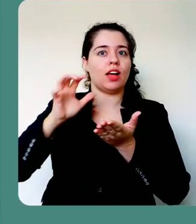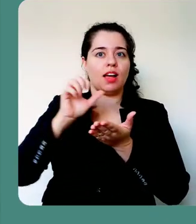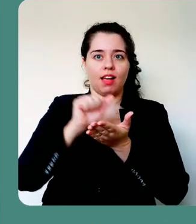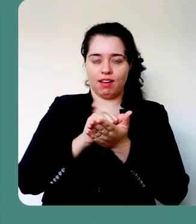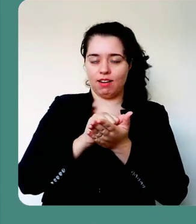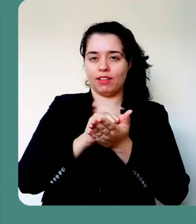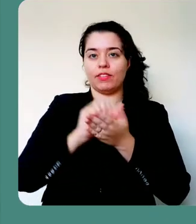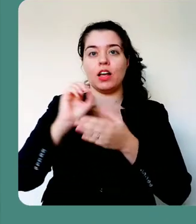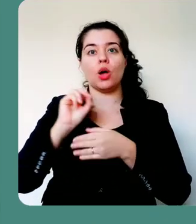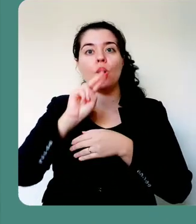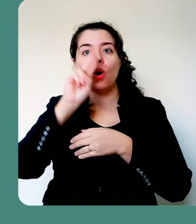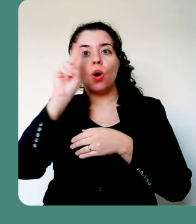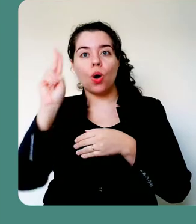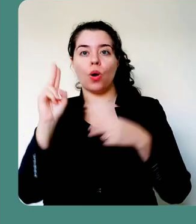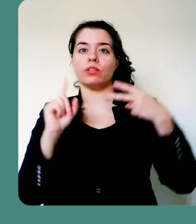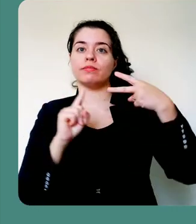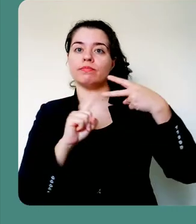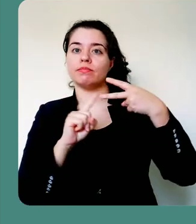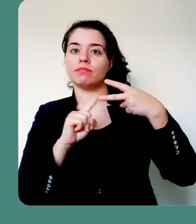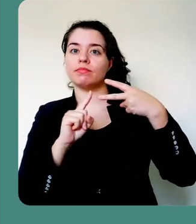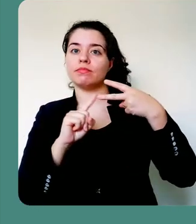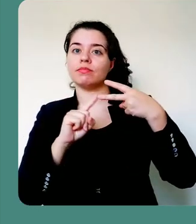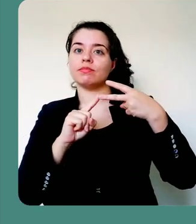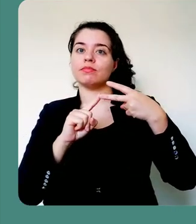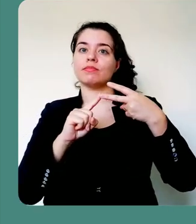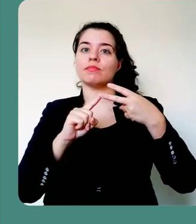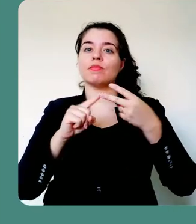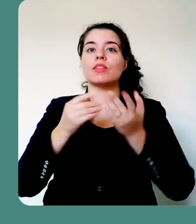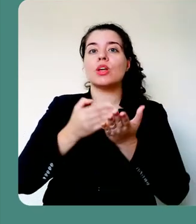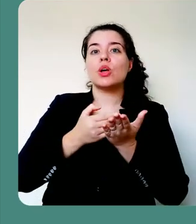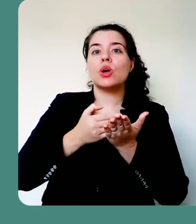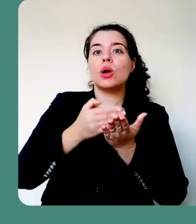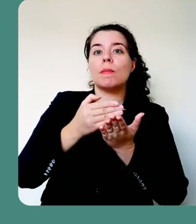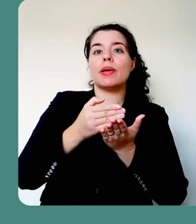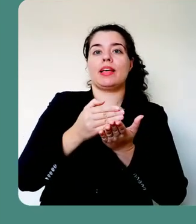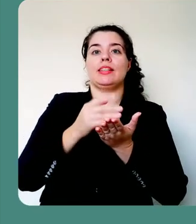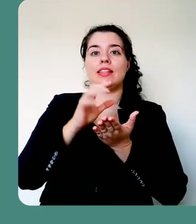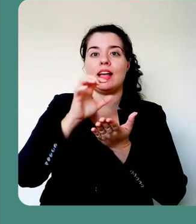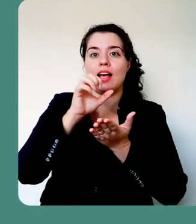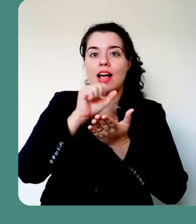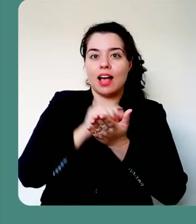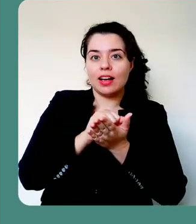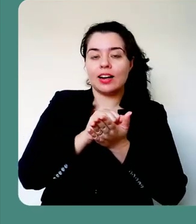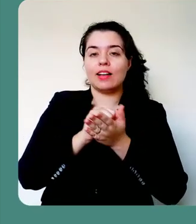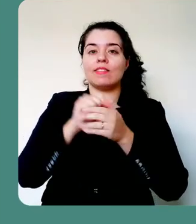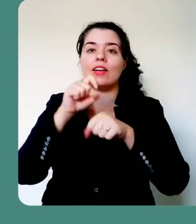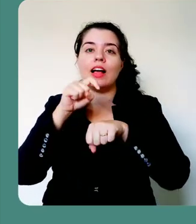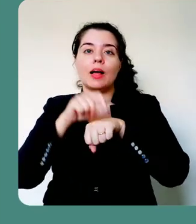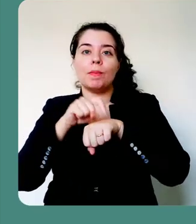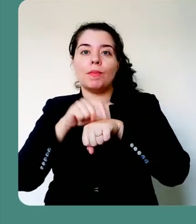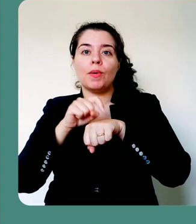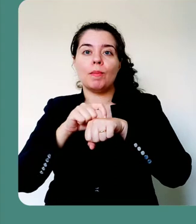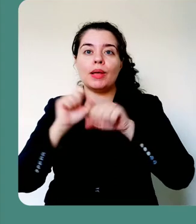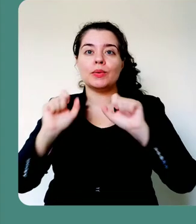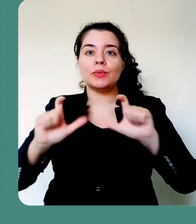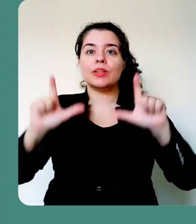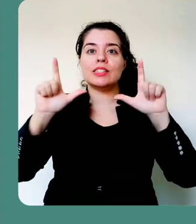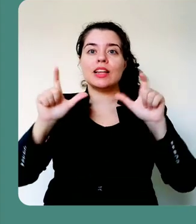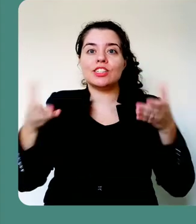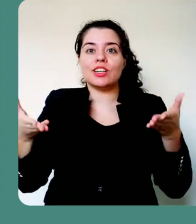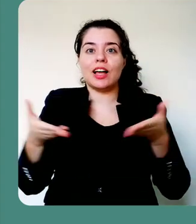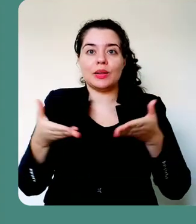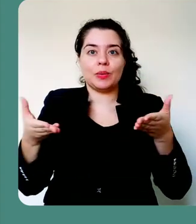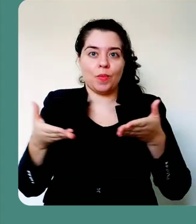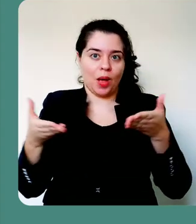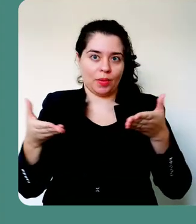da sua apresentação de slides, ou então de iniciar a gravação pelo slide atual, caso você deseja começar, então, a sua